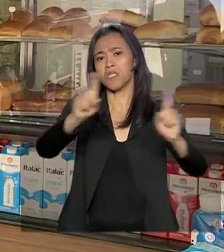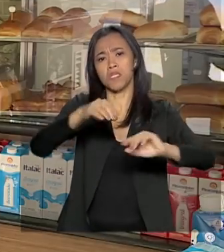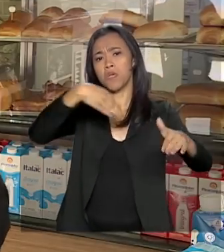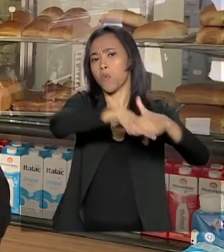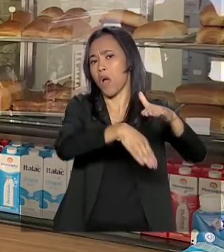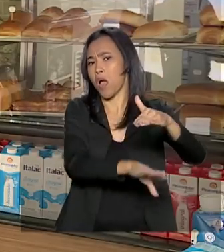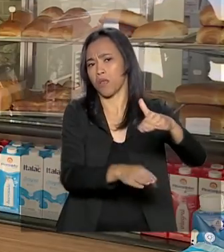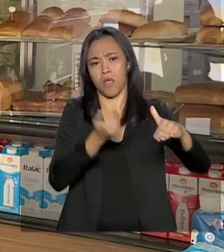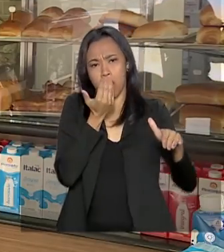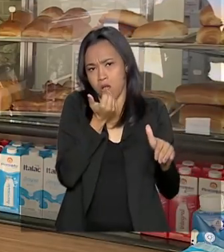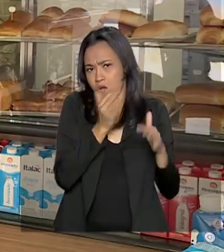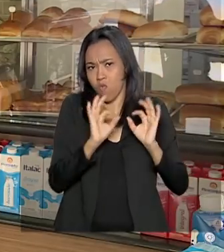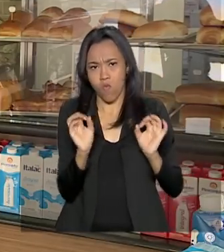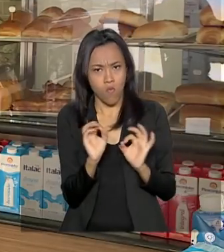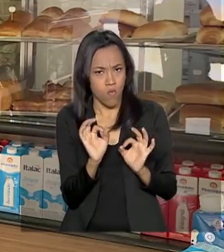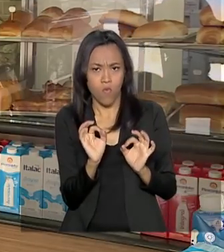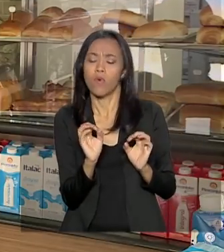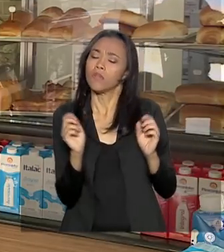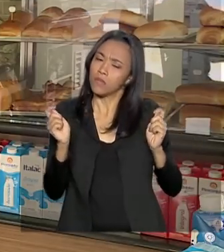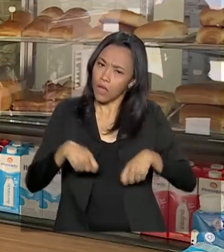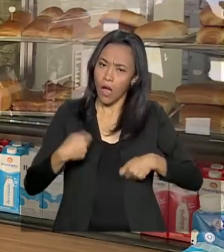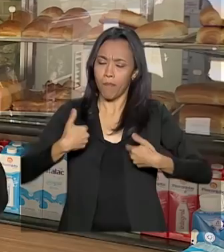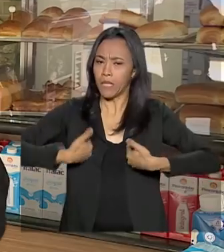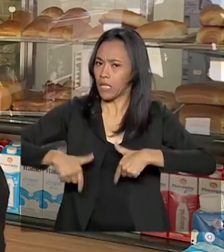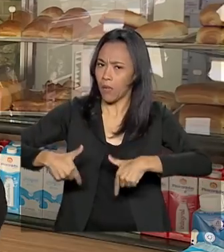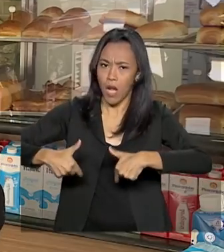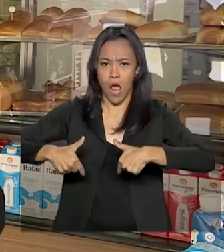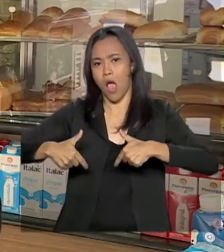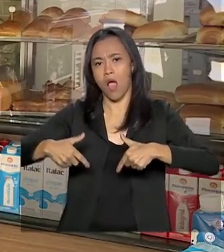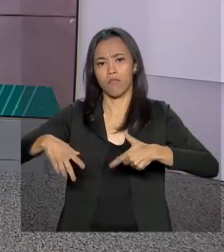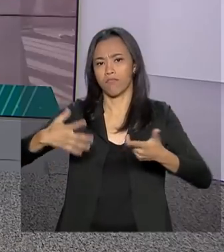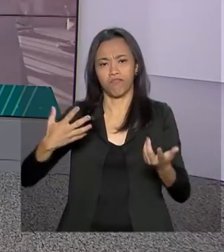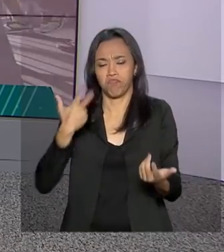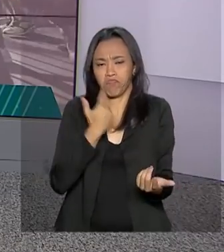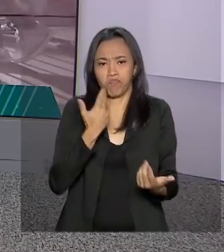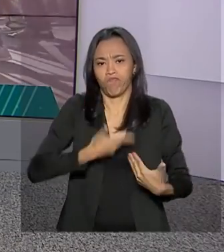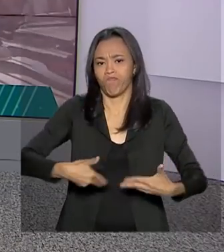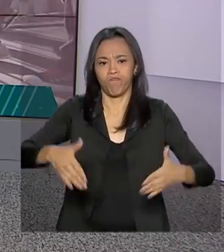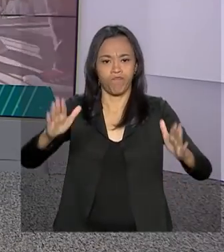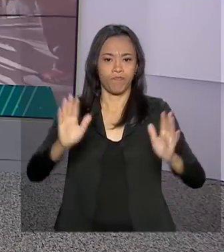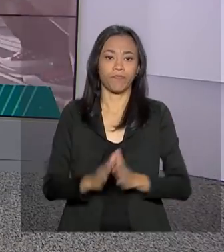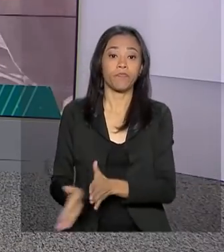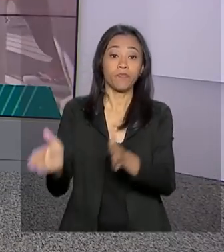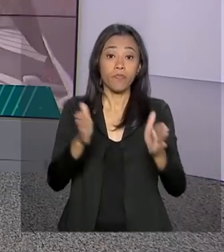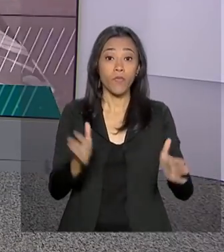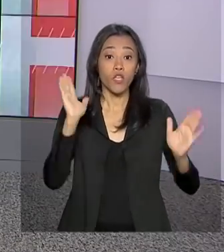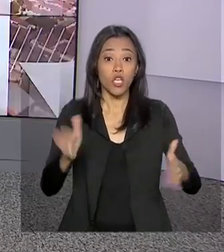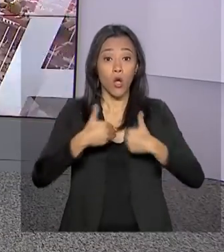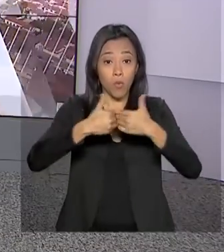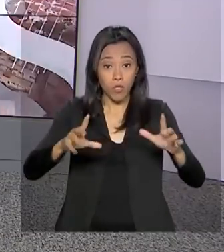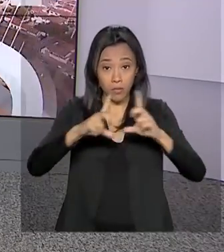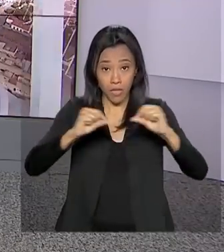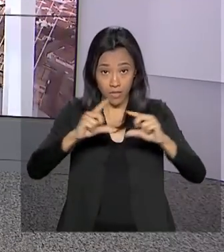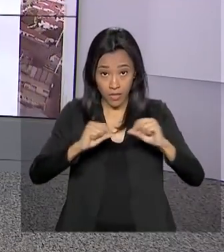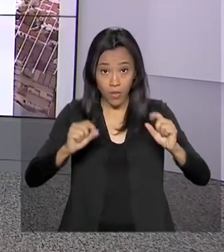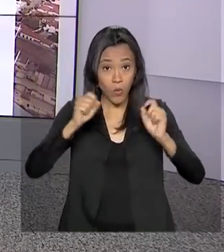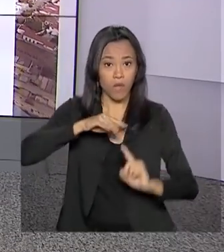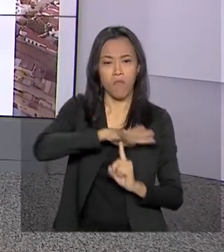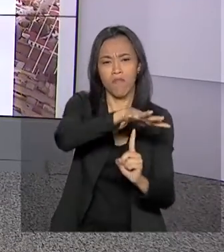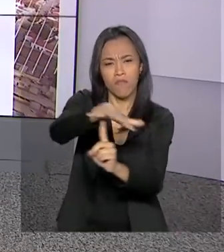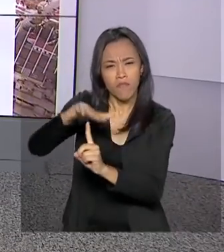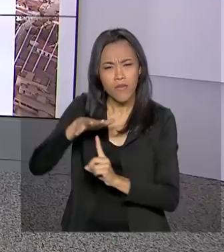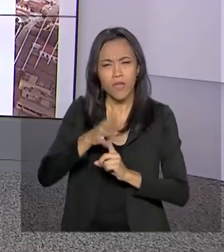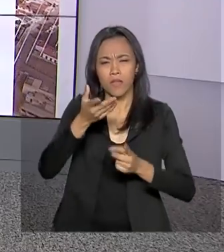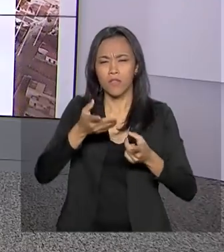Você pode trabalhar com a mercadoria do giro. Começou em Brasília a Campus Party, um dos principais